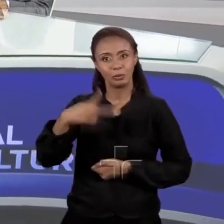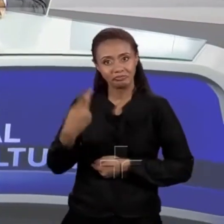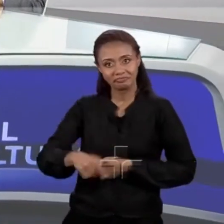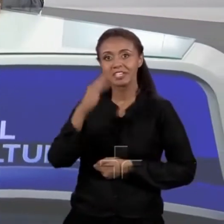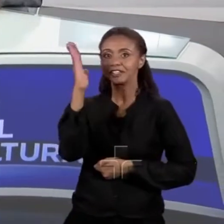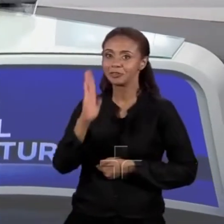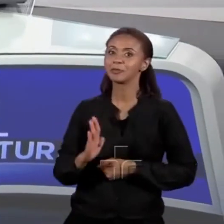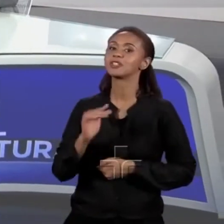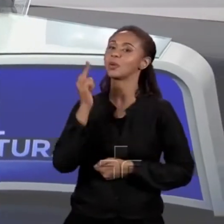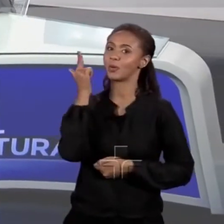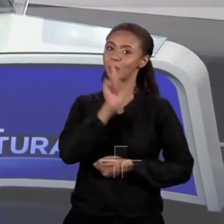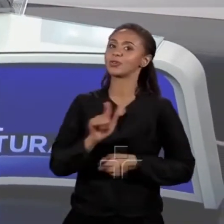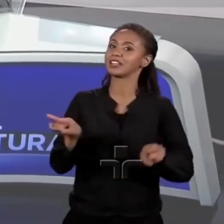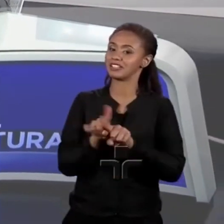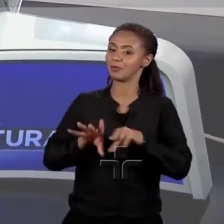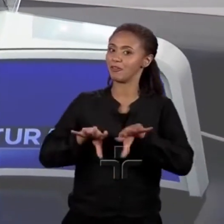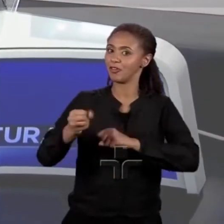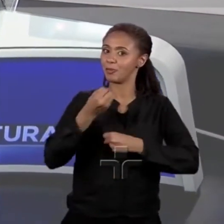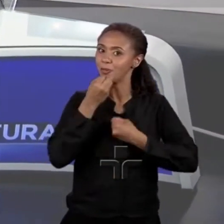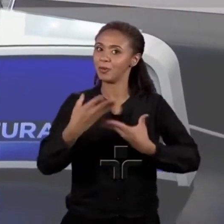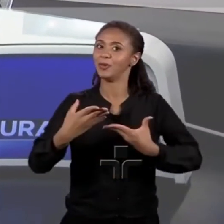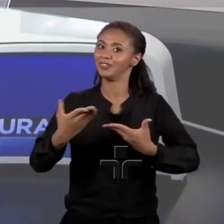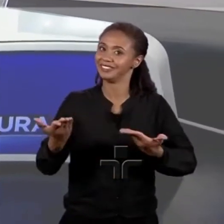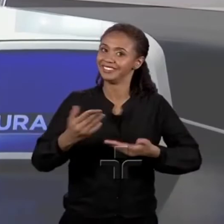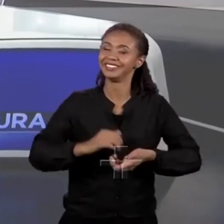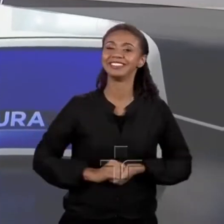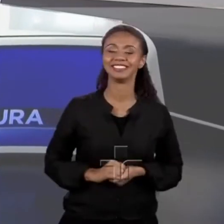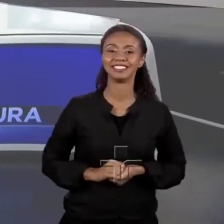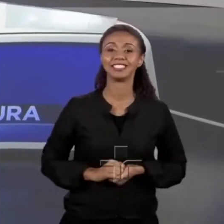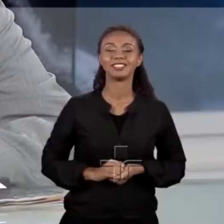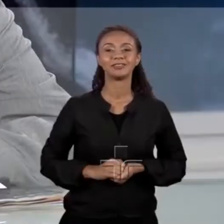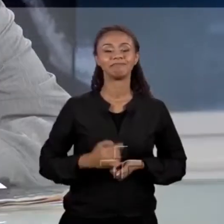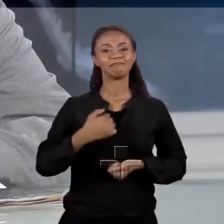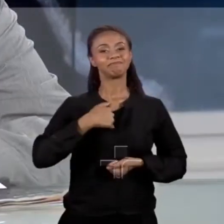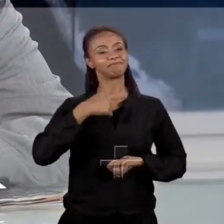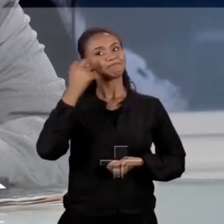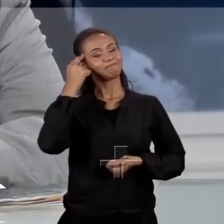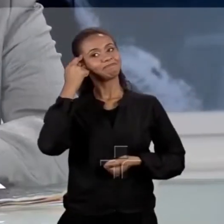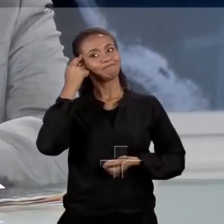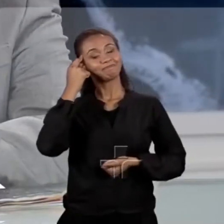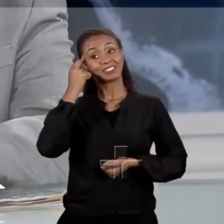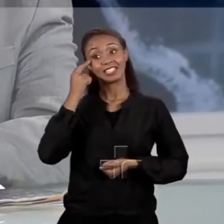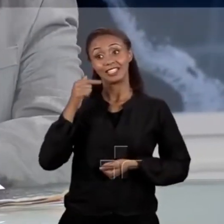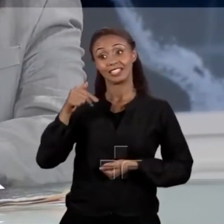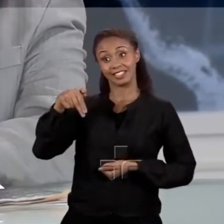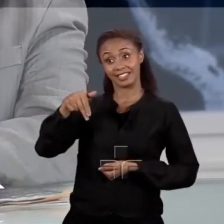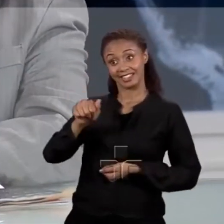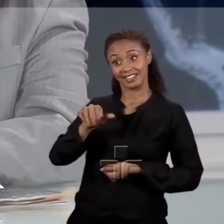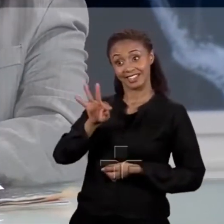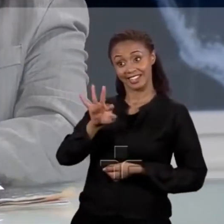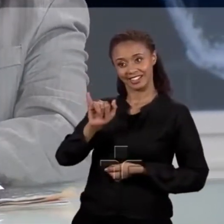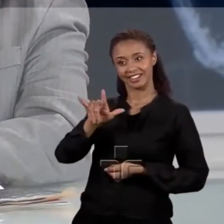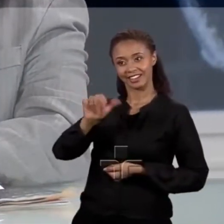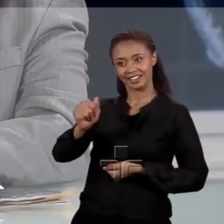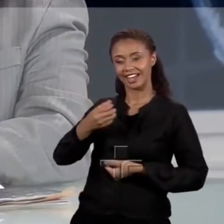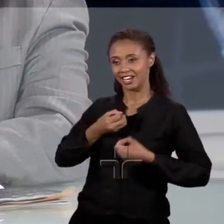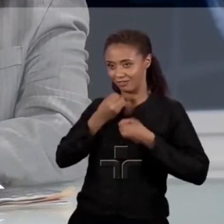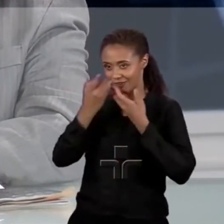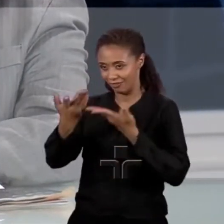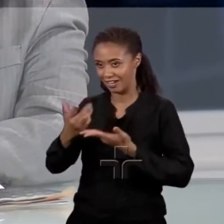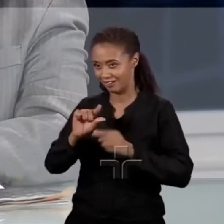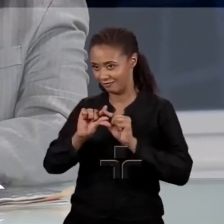pudessem ser bem formados nas nossas faculdades. Eu digo sobre Natália, é uma frase do T.S. Eliot.